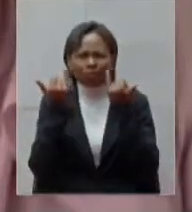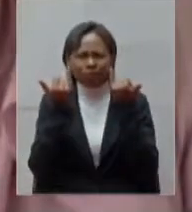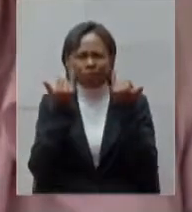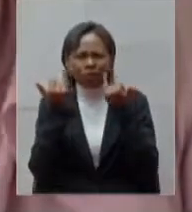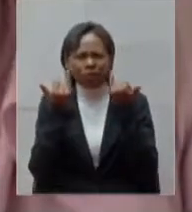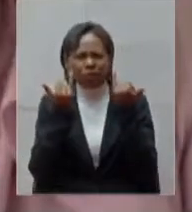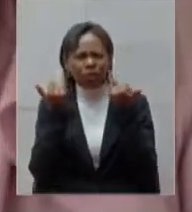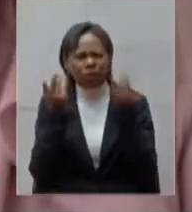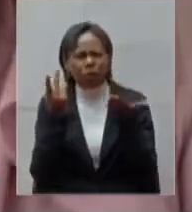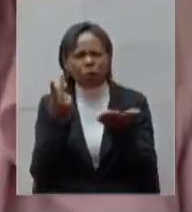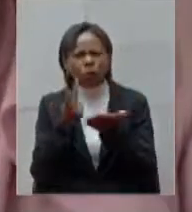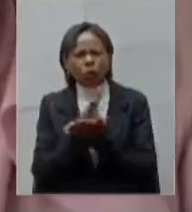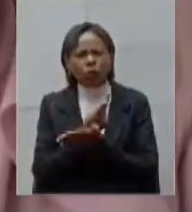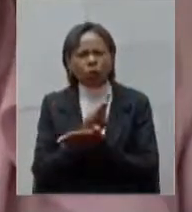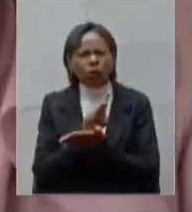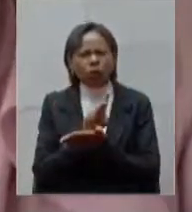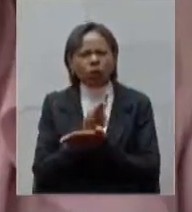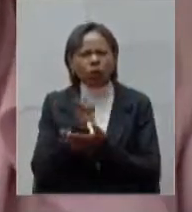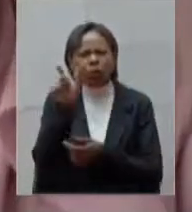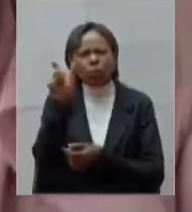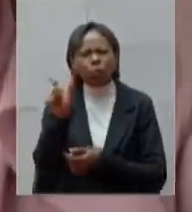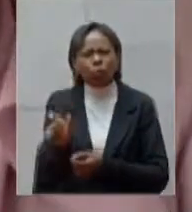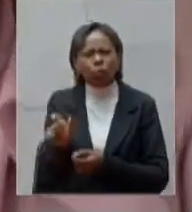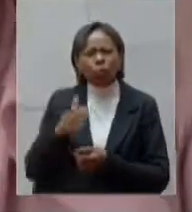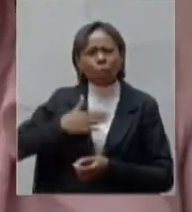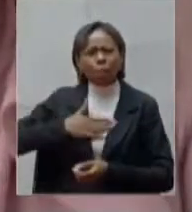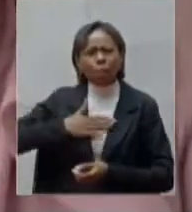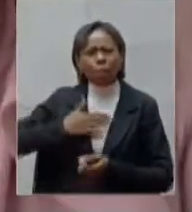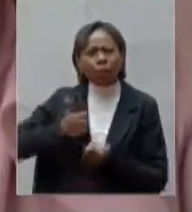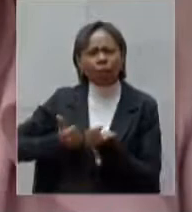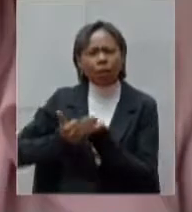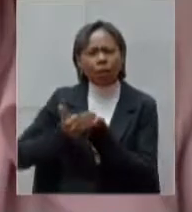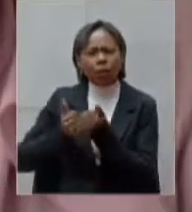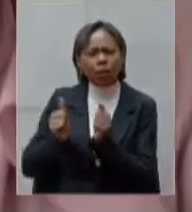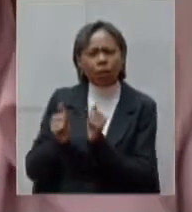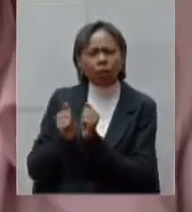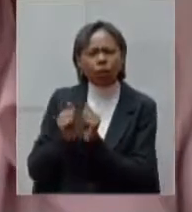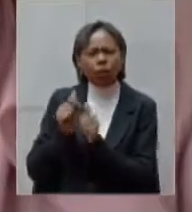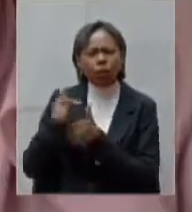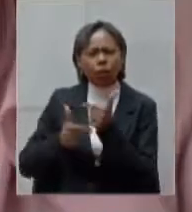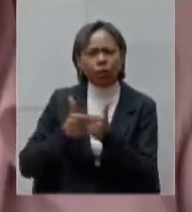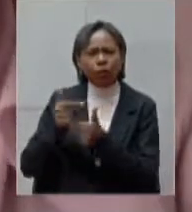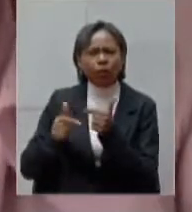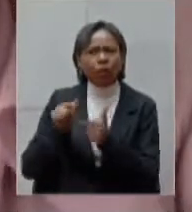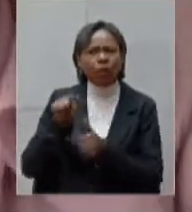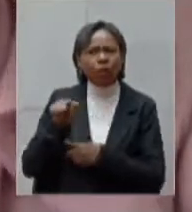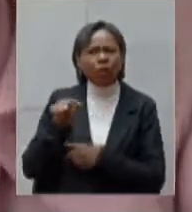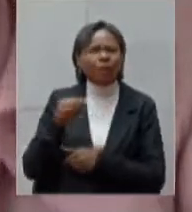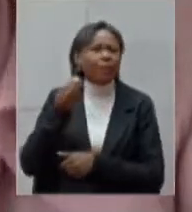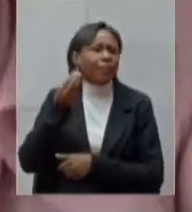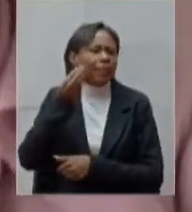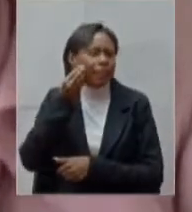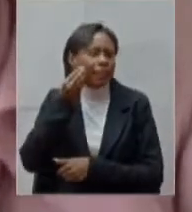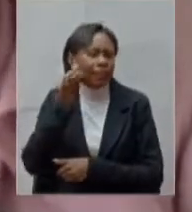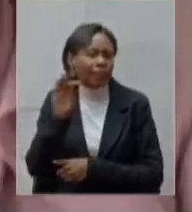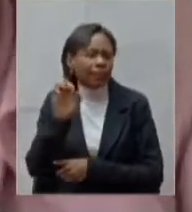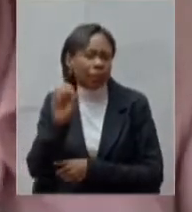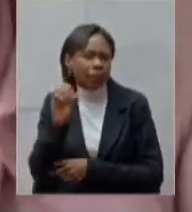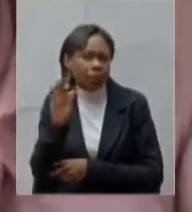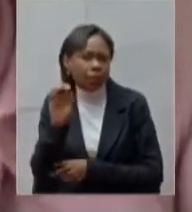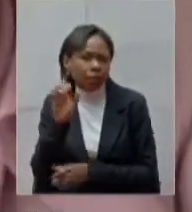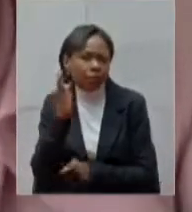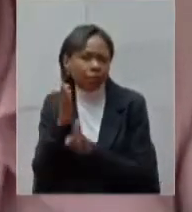componentes da minha assessoria que fez o teste que e detectou